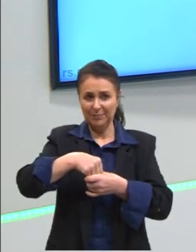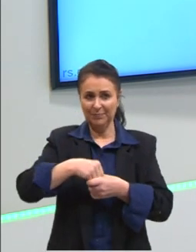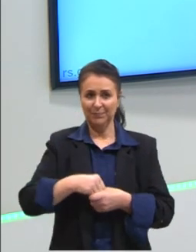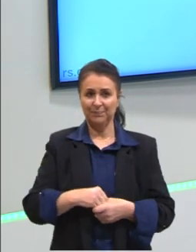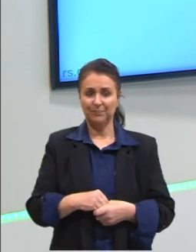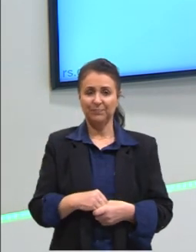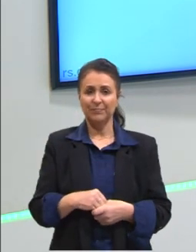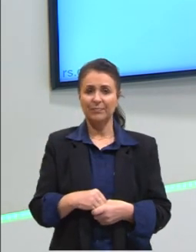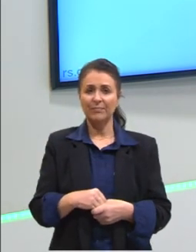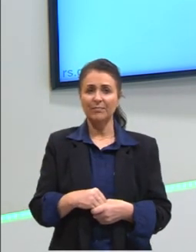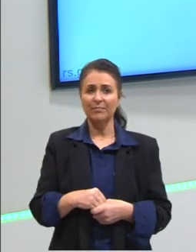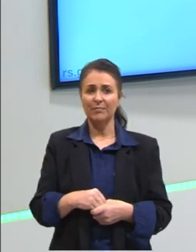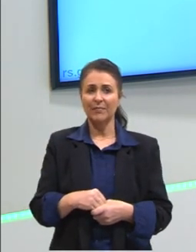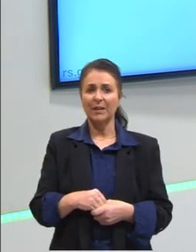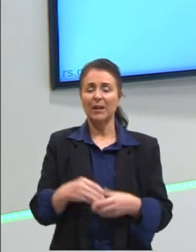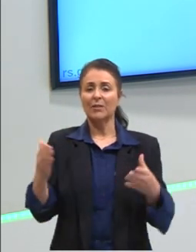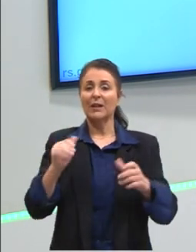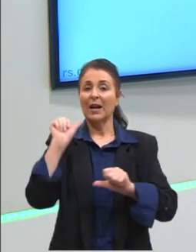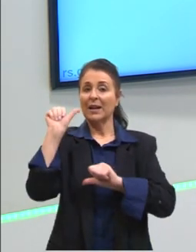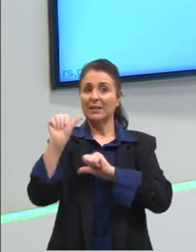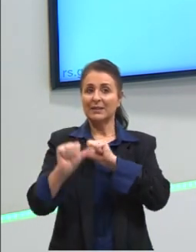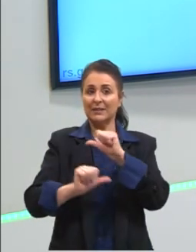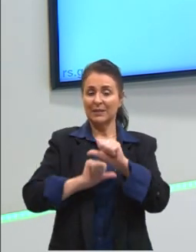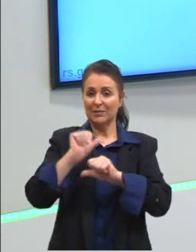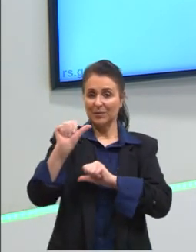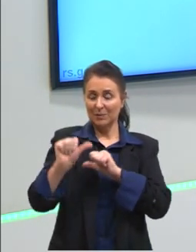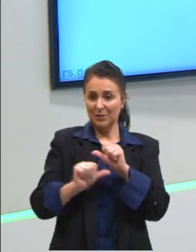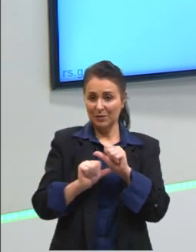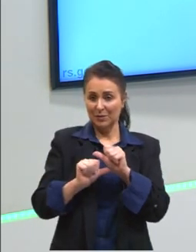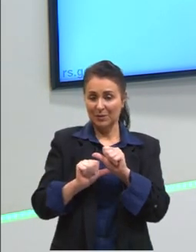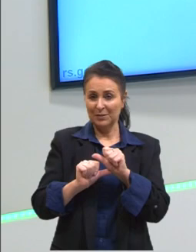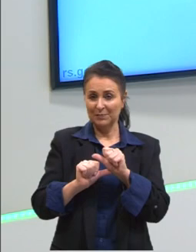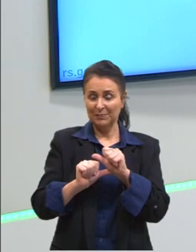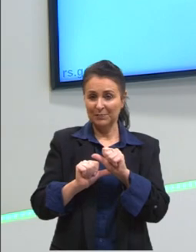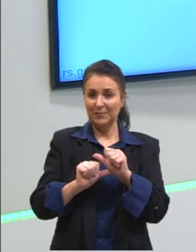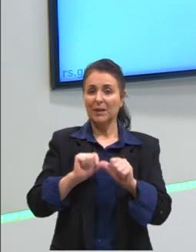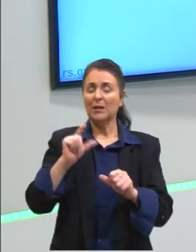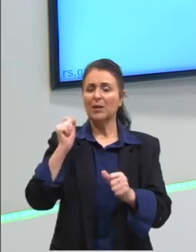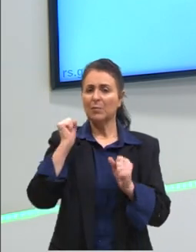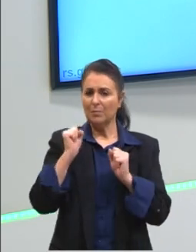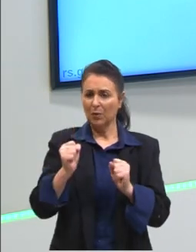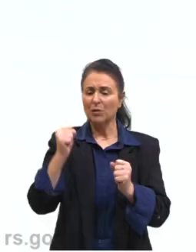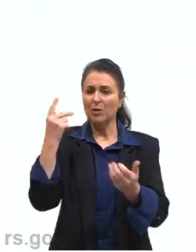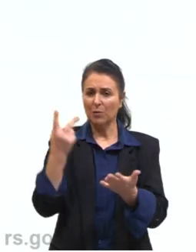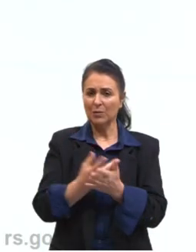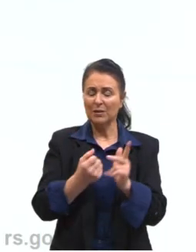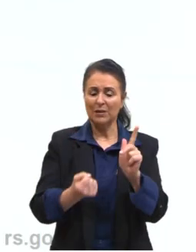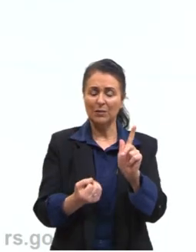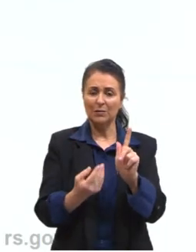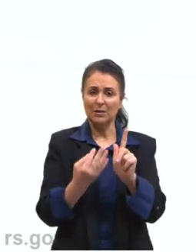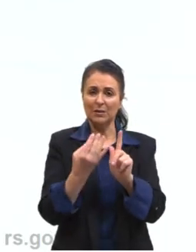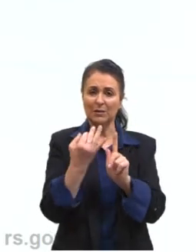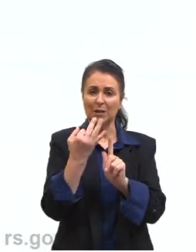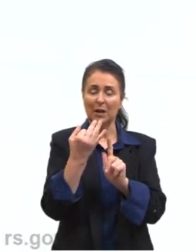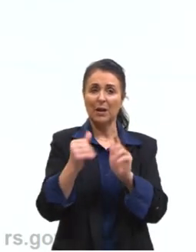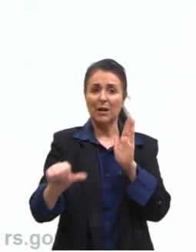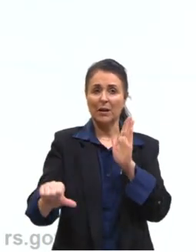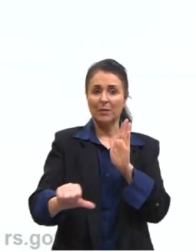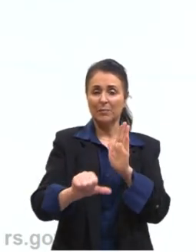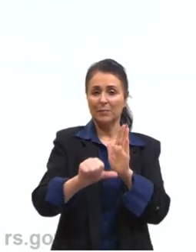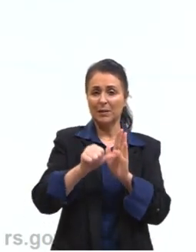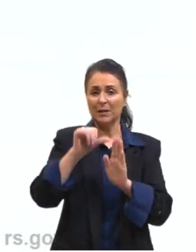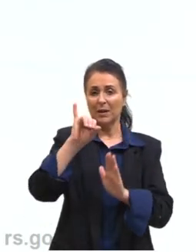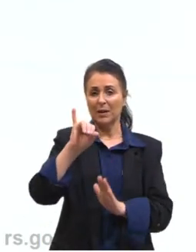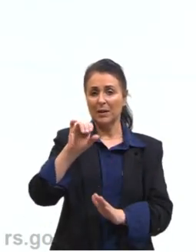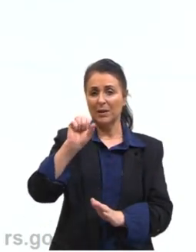Bom, agora a vai falar de algumas transformações que podem acontecer nos gases. A primeira delas, então, é a